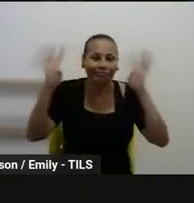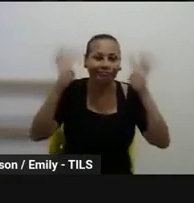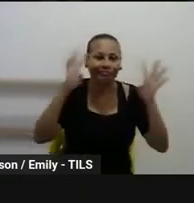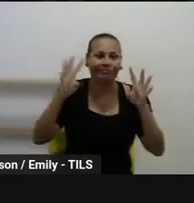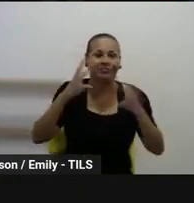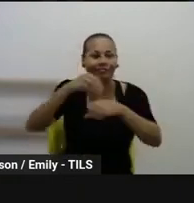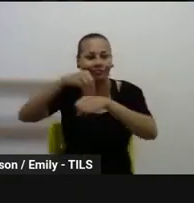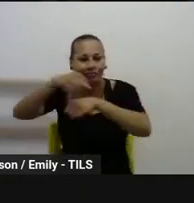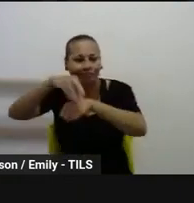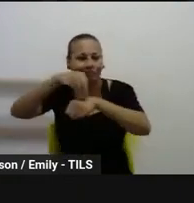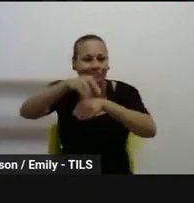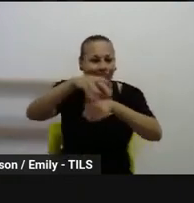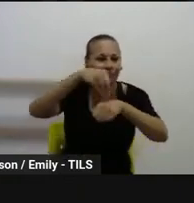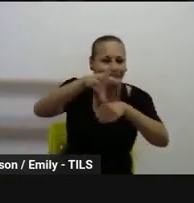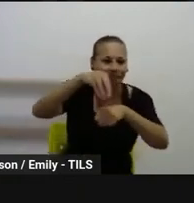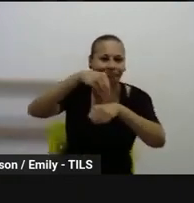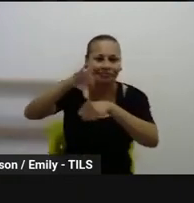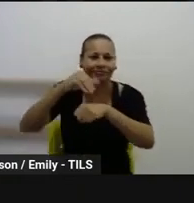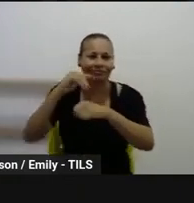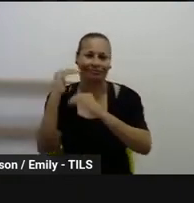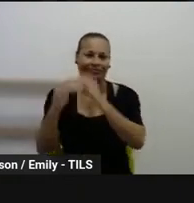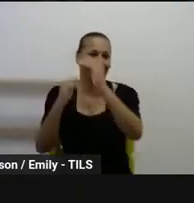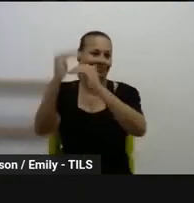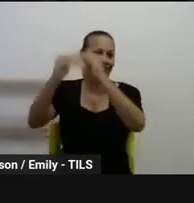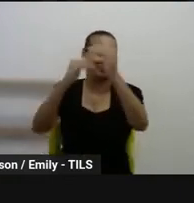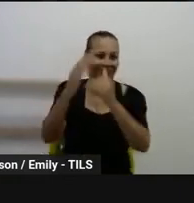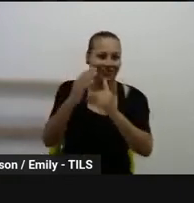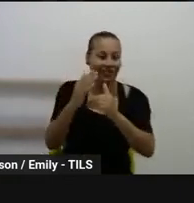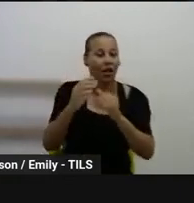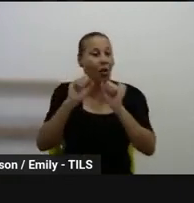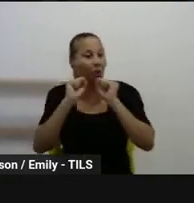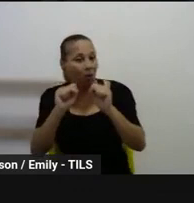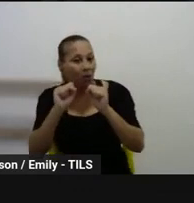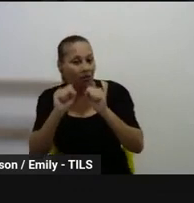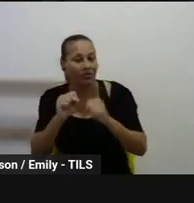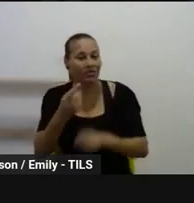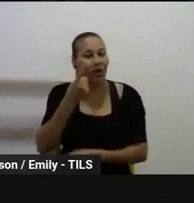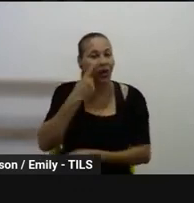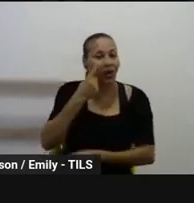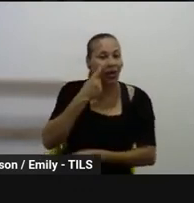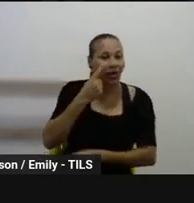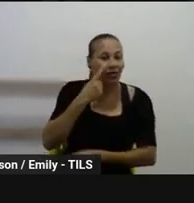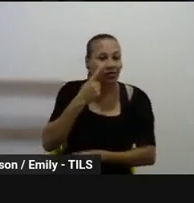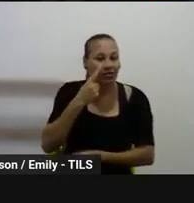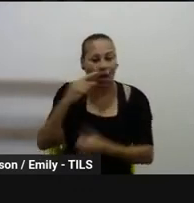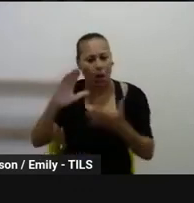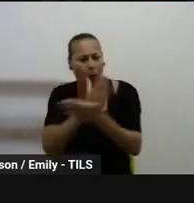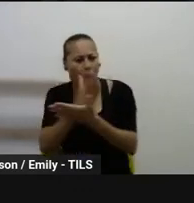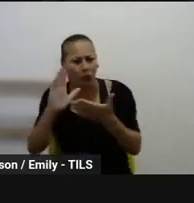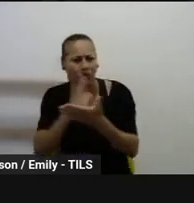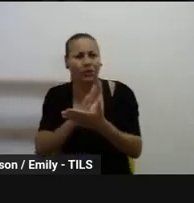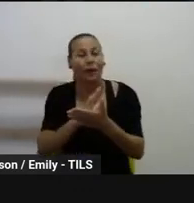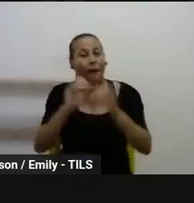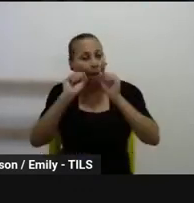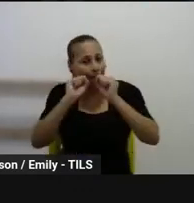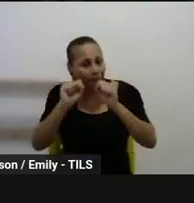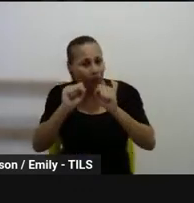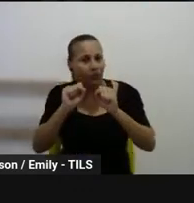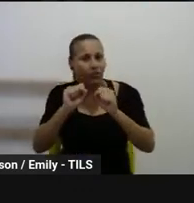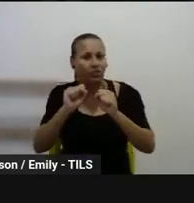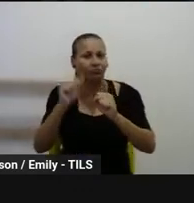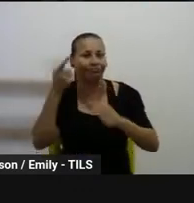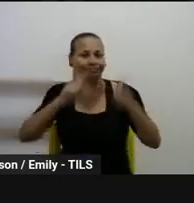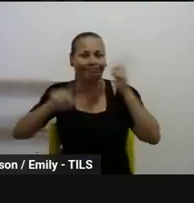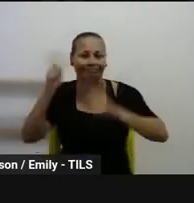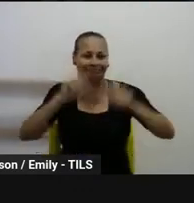trouxeram e fomos construindo essas possibilidades, mas entendo que aqui são apenas algumas possibilidades, pois nós